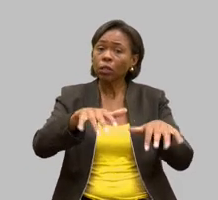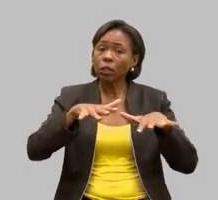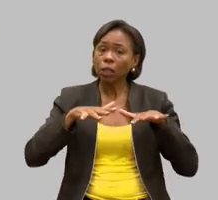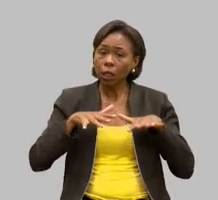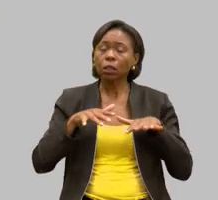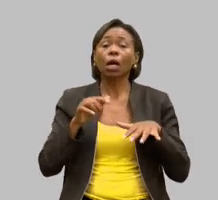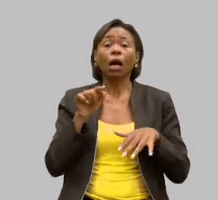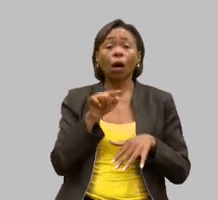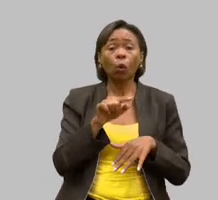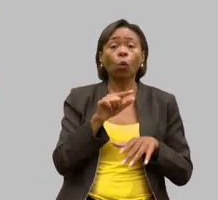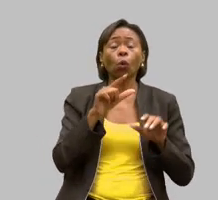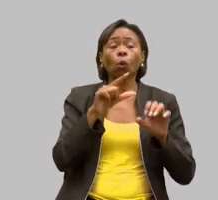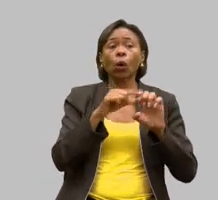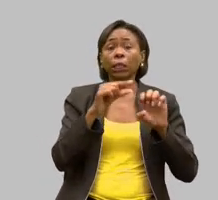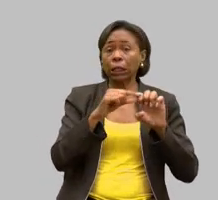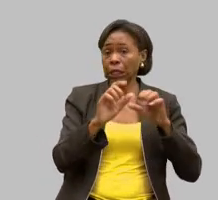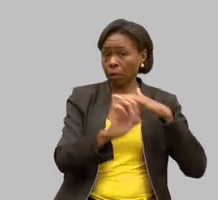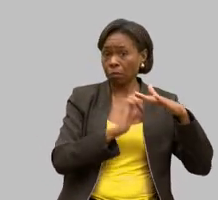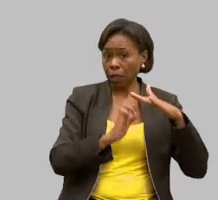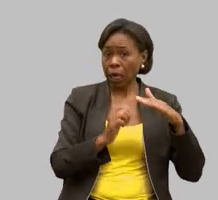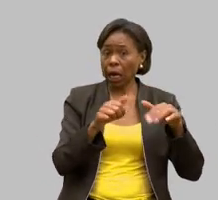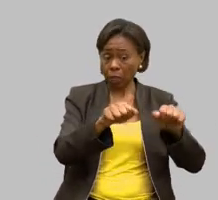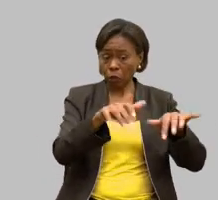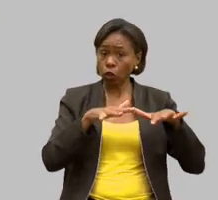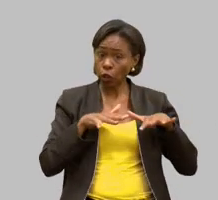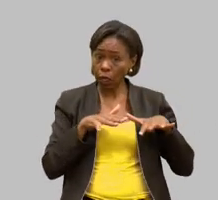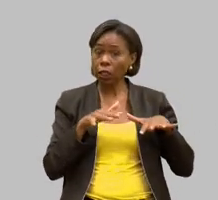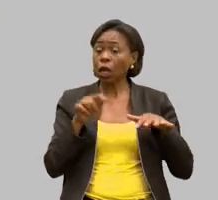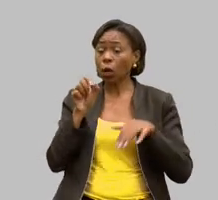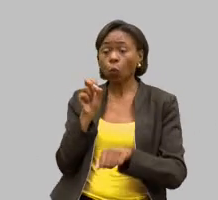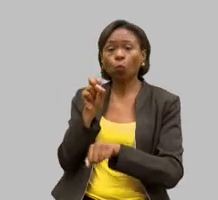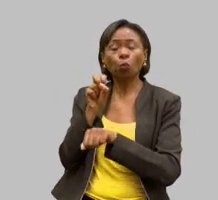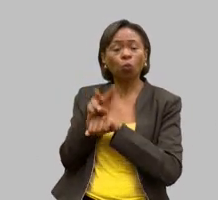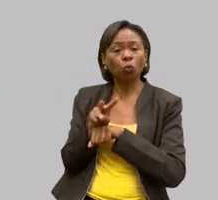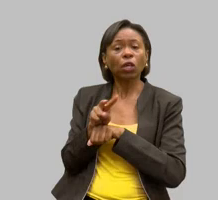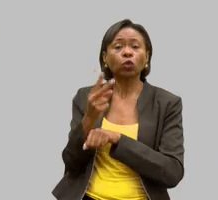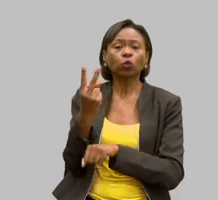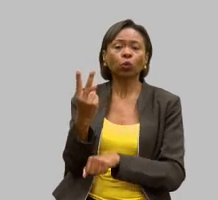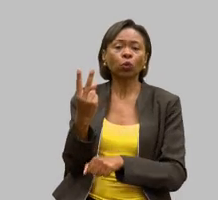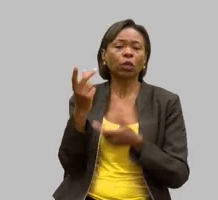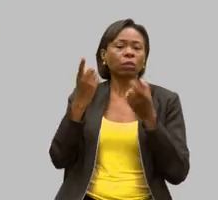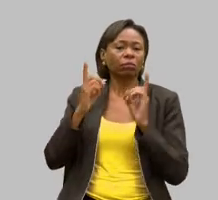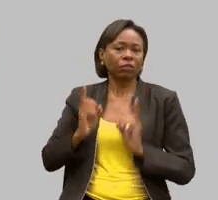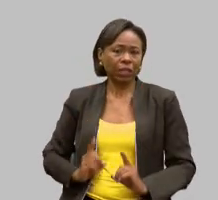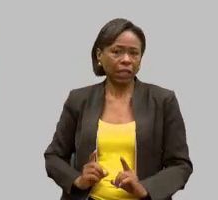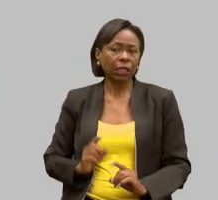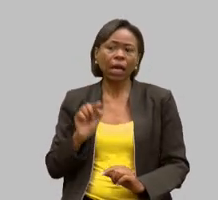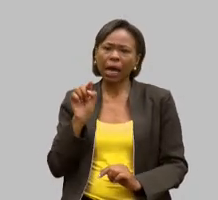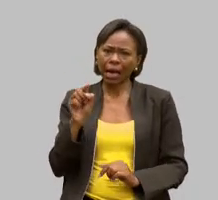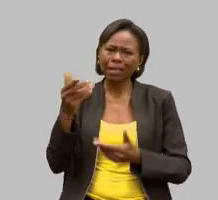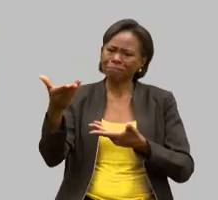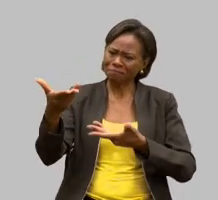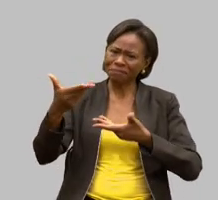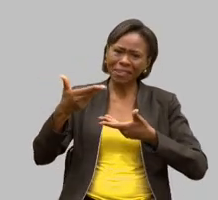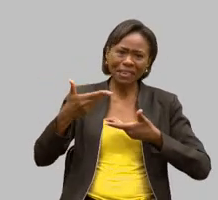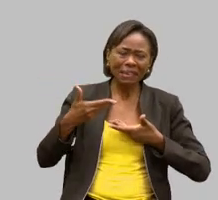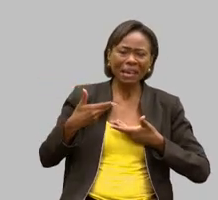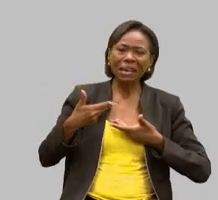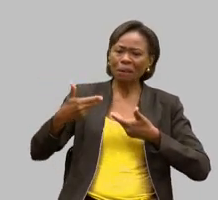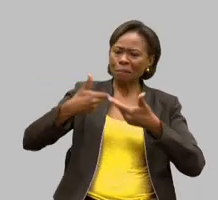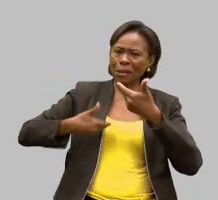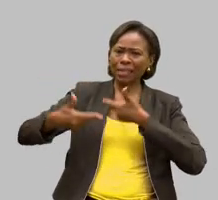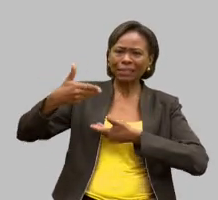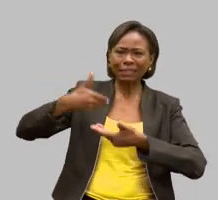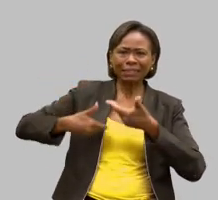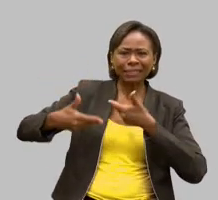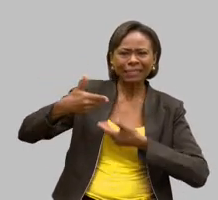contrataram duas pessoas com deficiência. E ele me atendeu com muita presteza, com muita educação, com muito carinho, e muito feliz, me